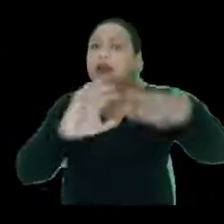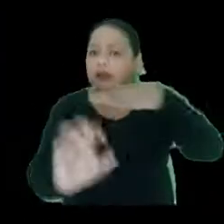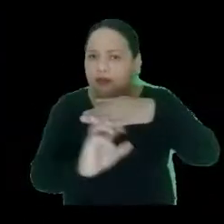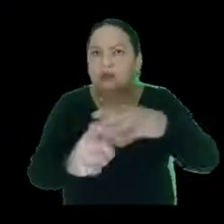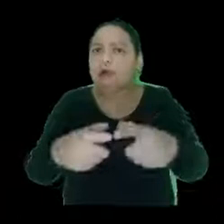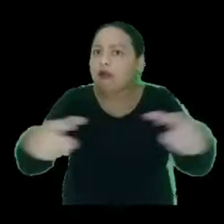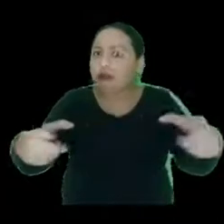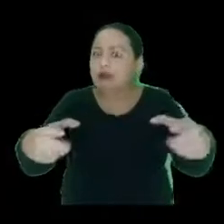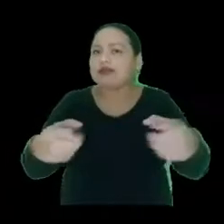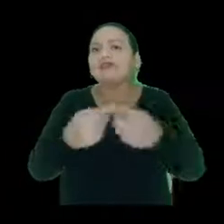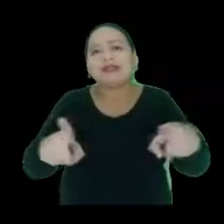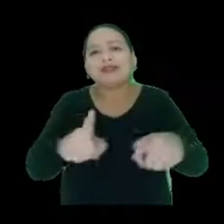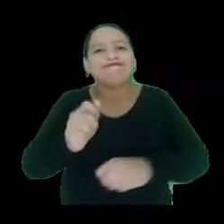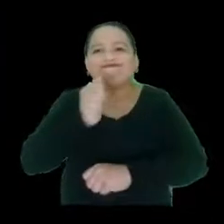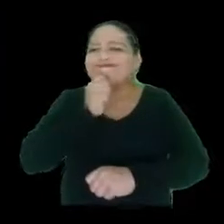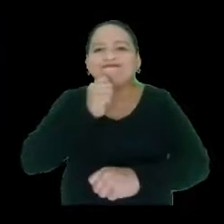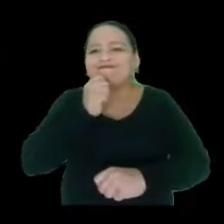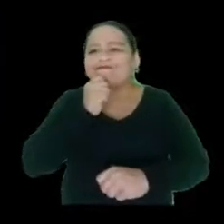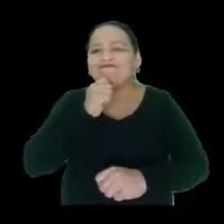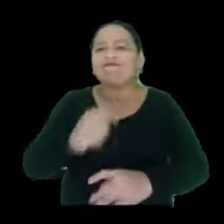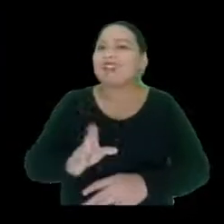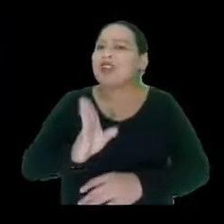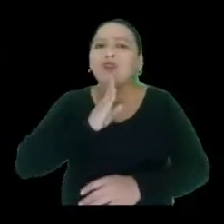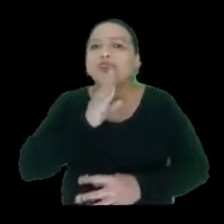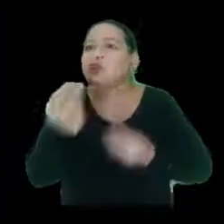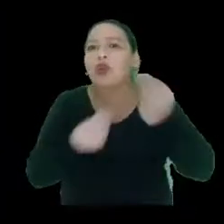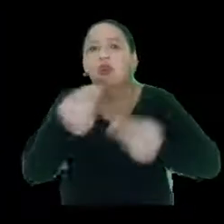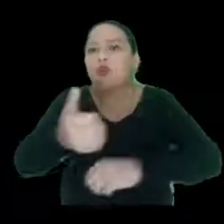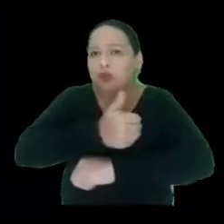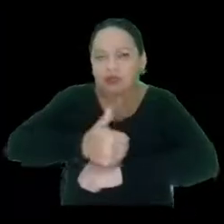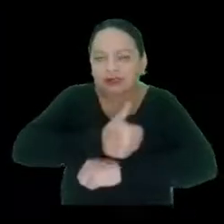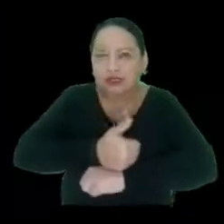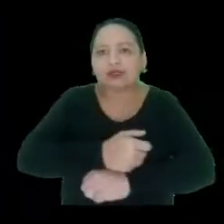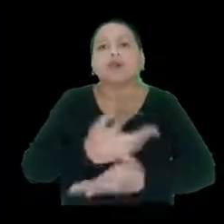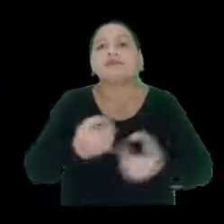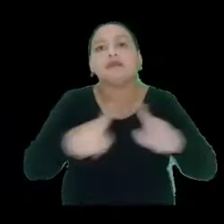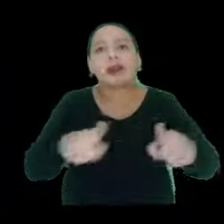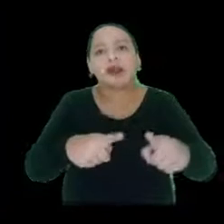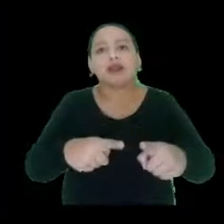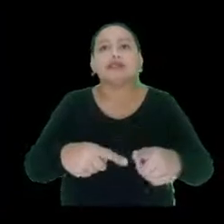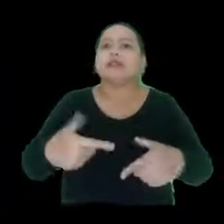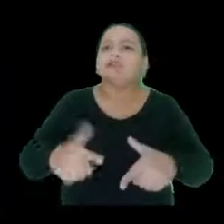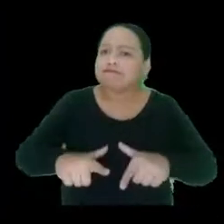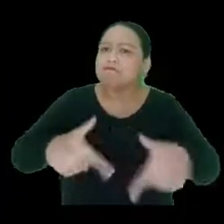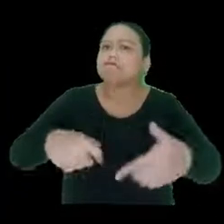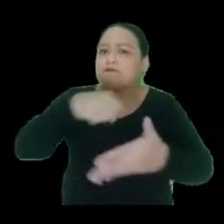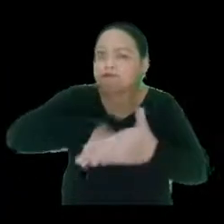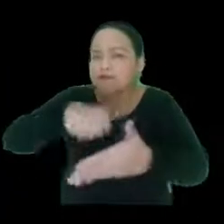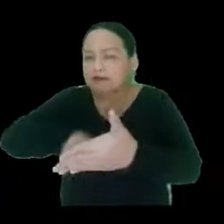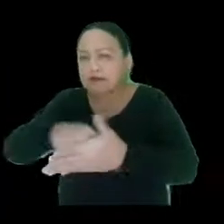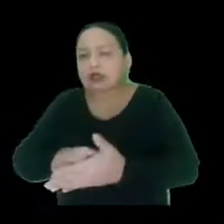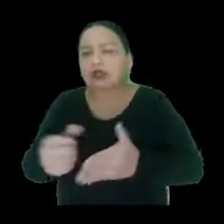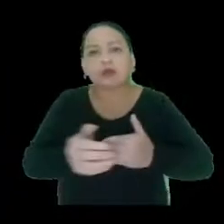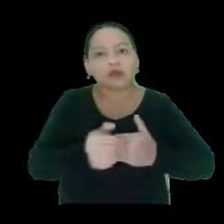trabalho é muito grande. Embora ainda não seja totalmente reconhecido como profissão, né? Mas a gente tem trabalhado bastante.